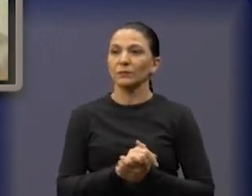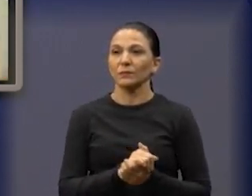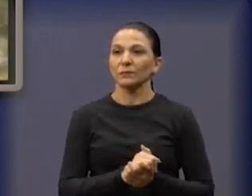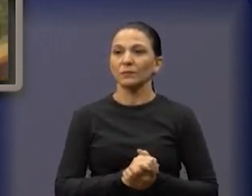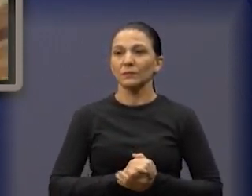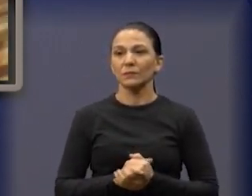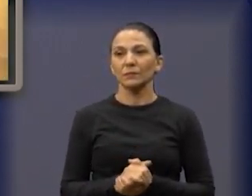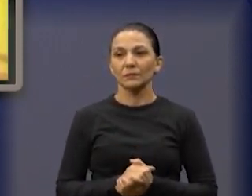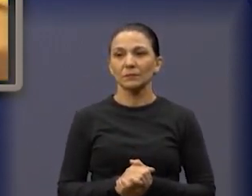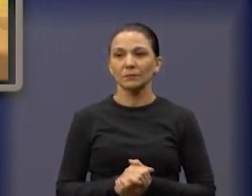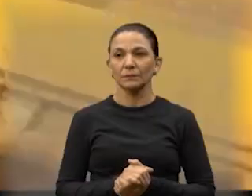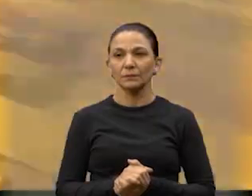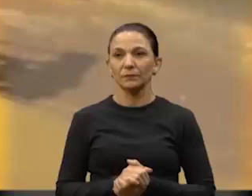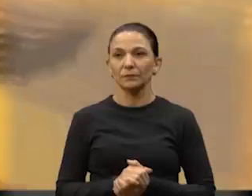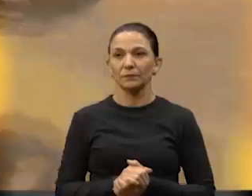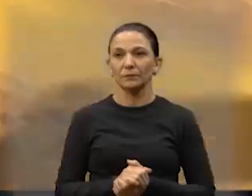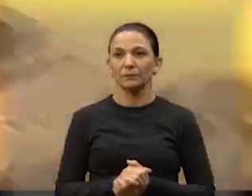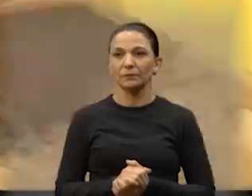Olha.